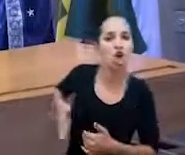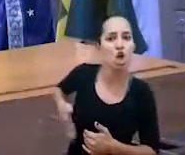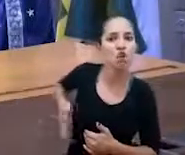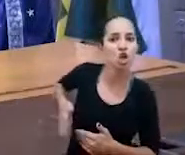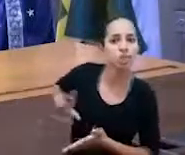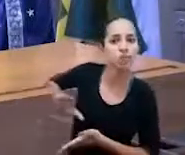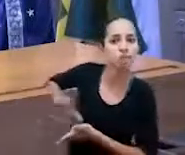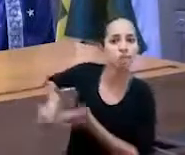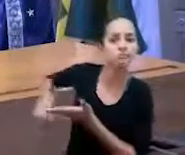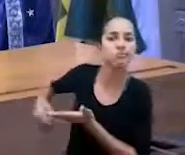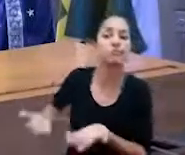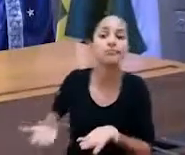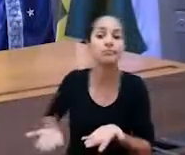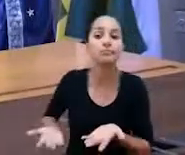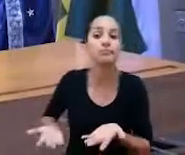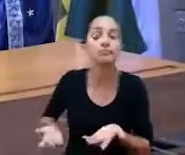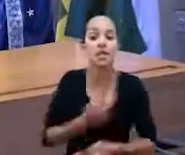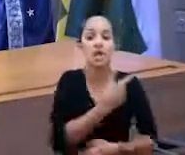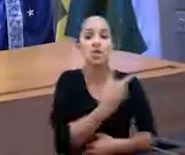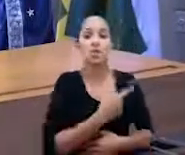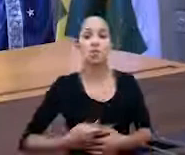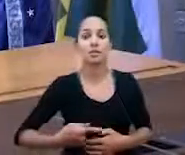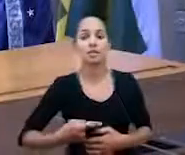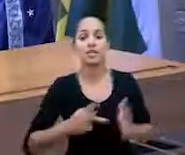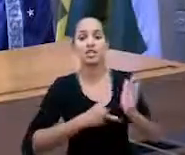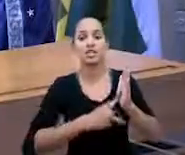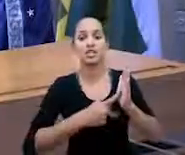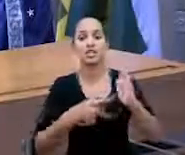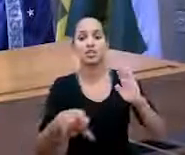E o presidente do sindicato dos postos de gasolina,